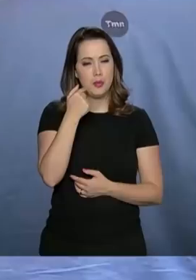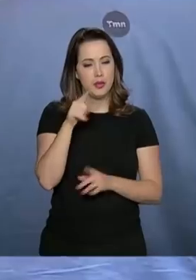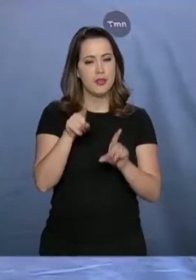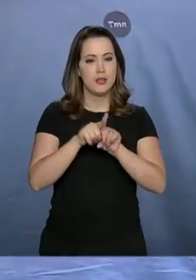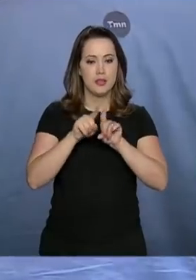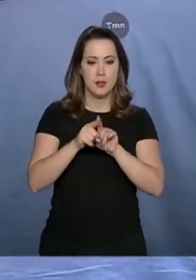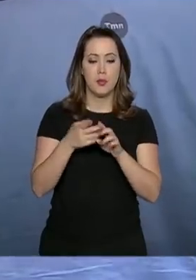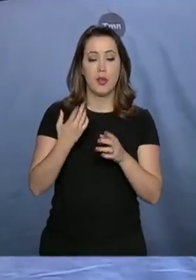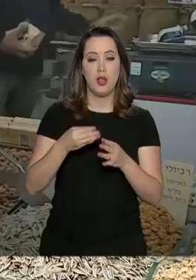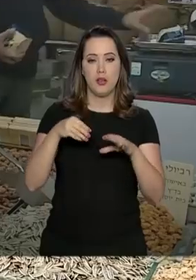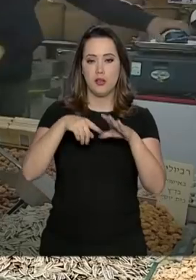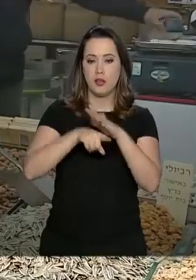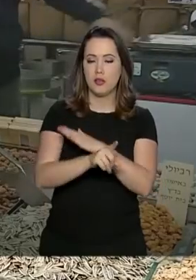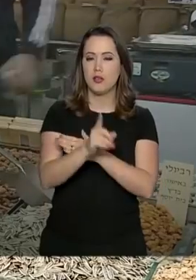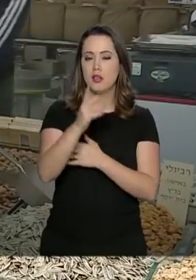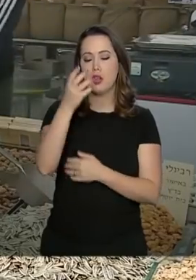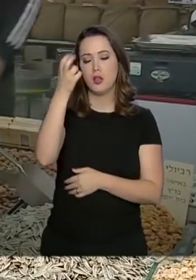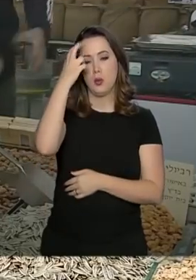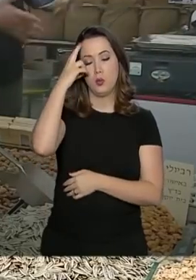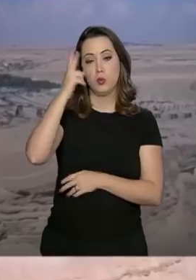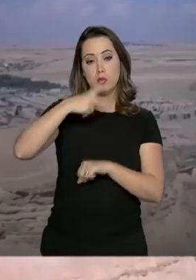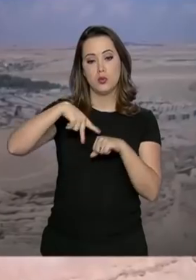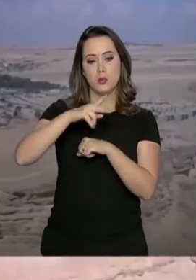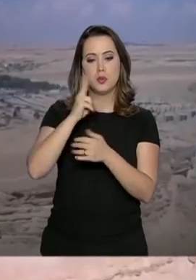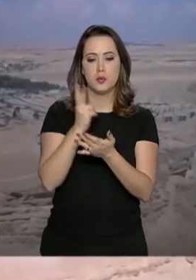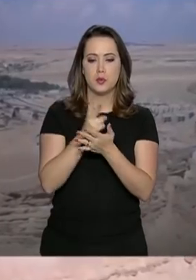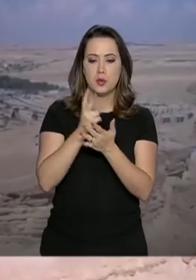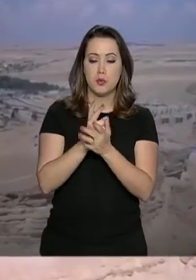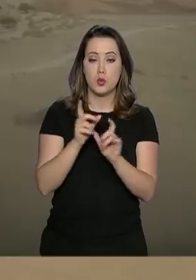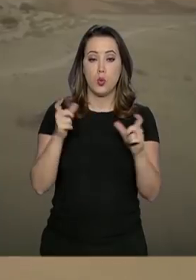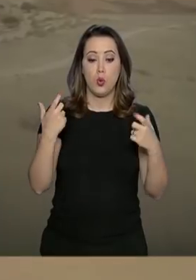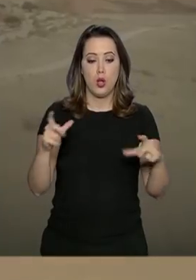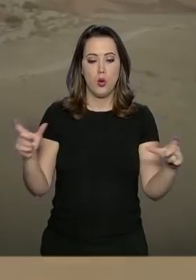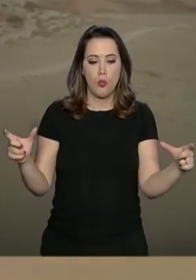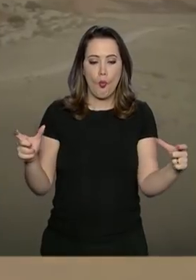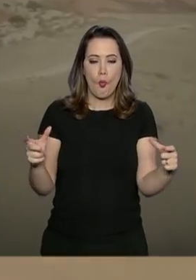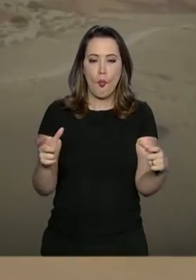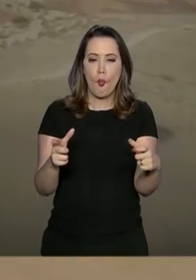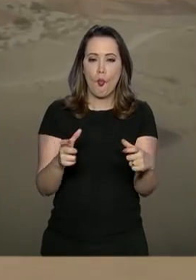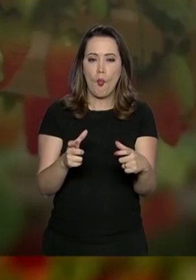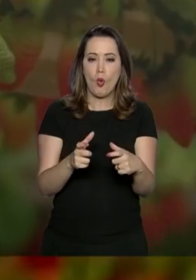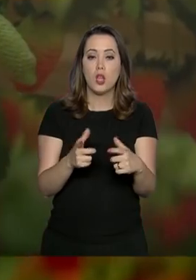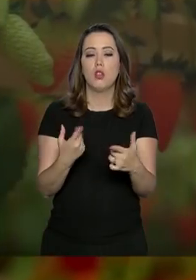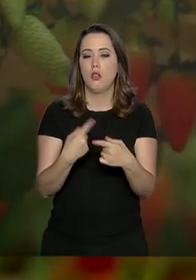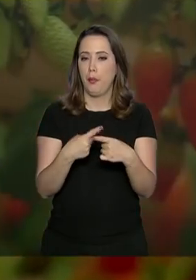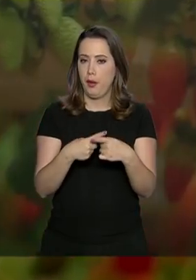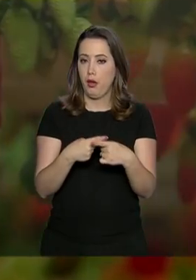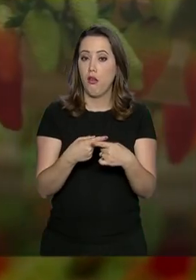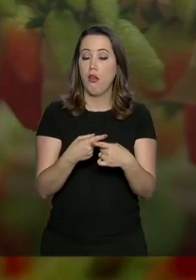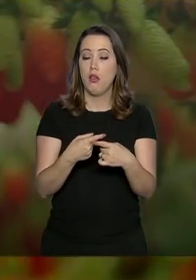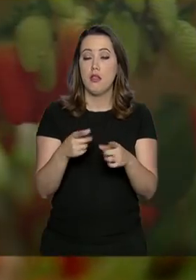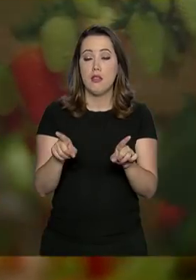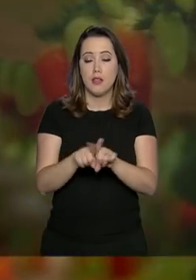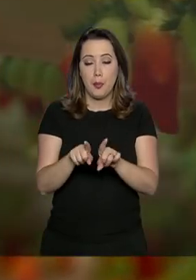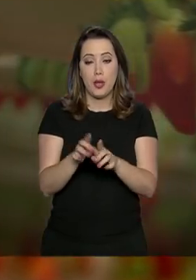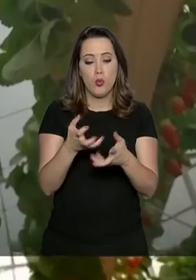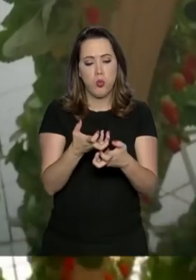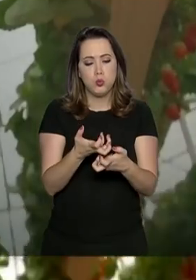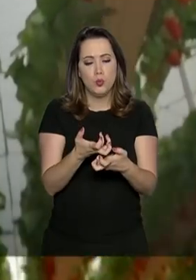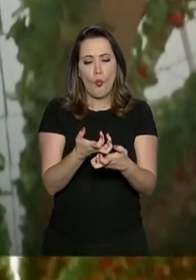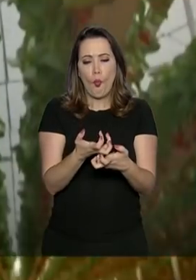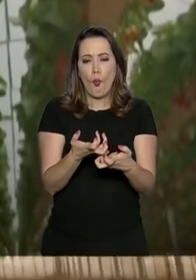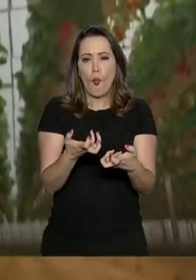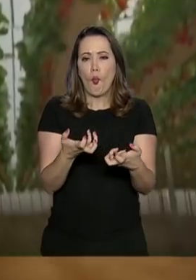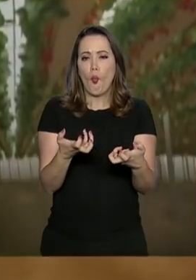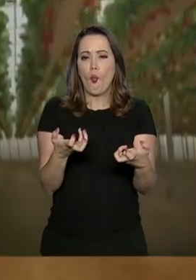de mergulhar na cultura de um país. Apesar de ter um território pequeno e seco, Israel é referência na agricultura. Com técnicas para